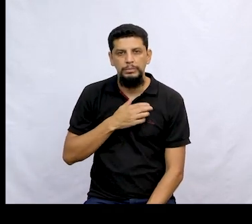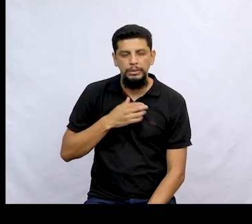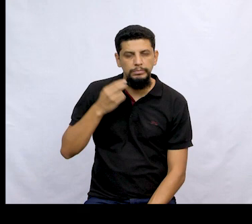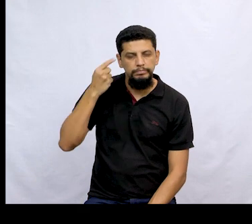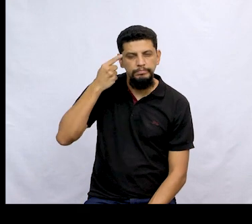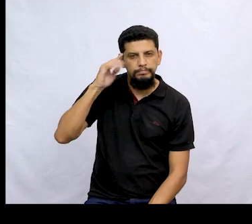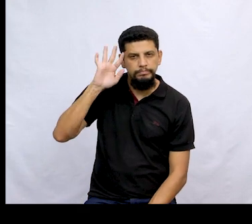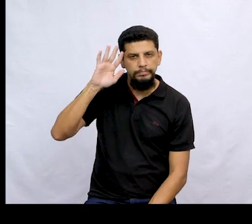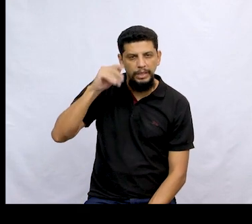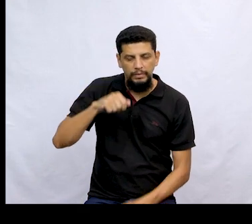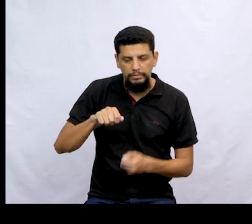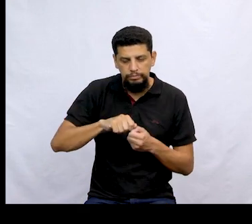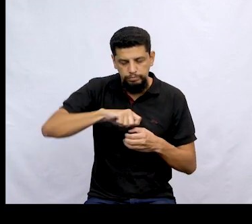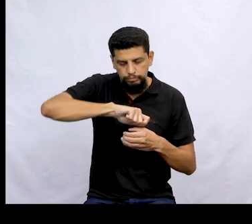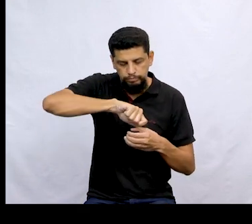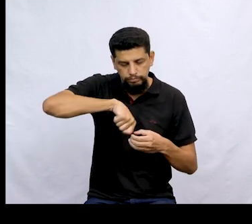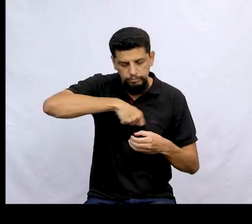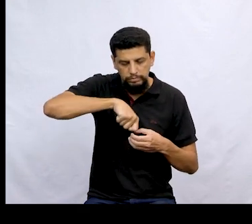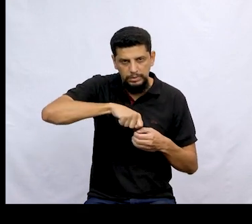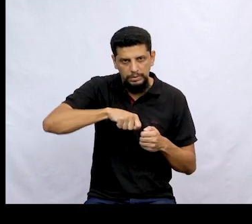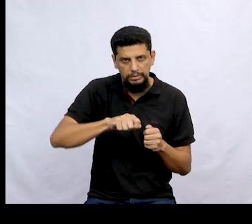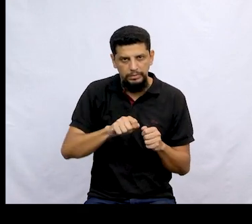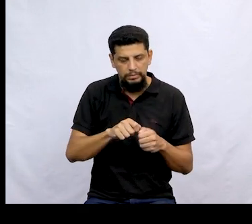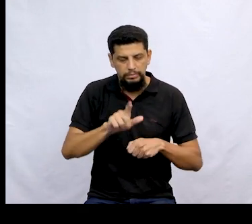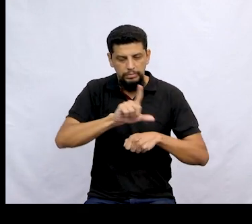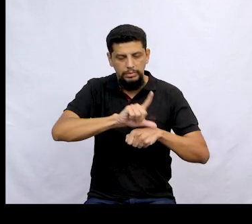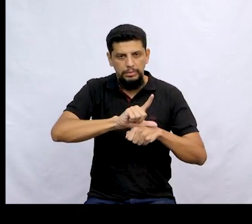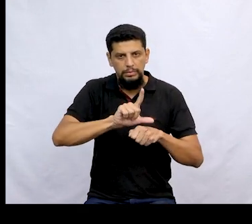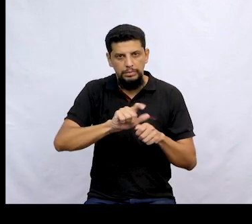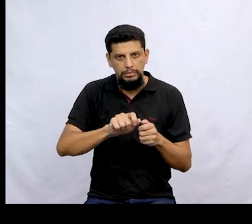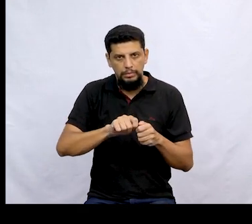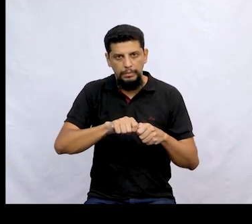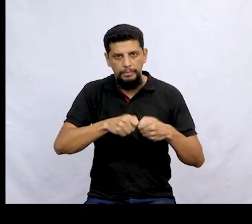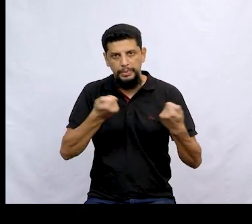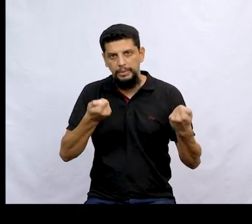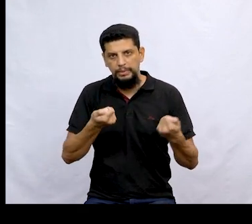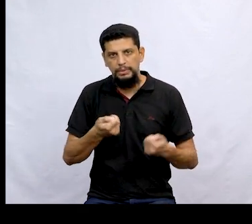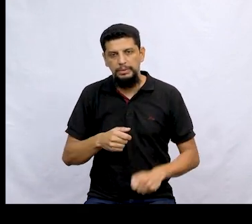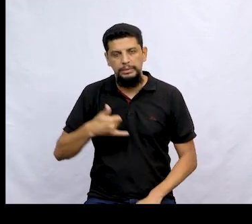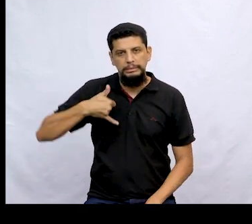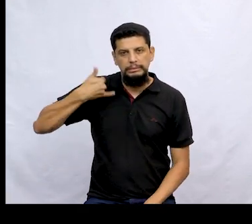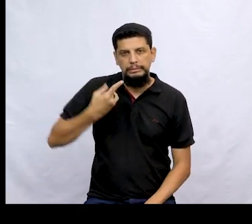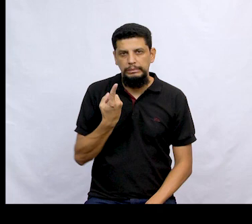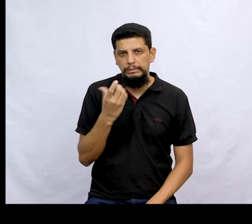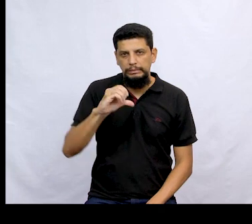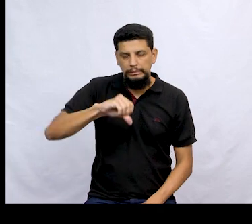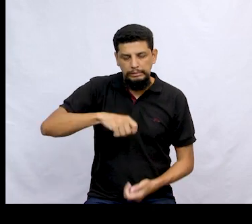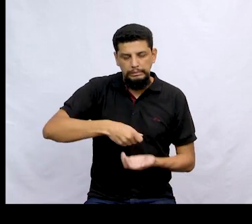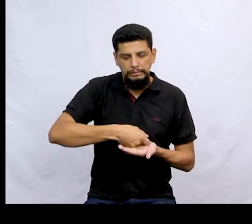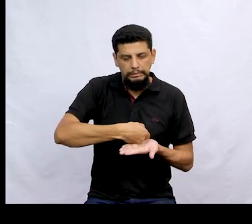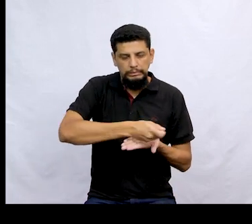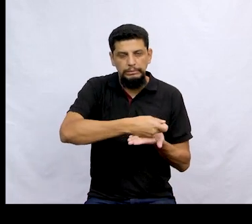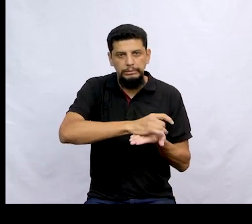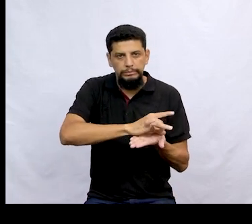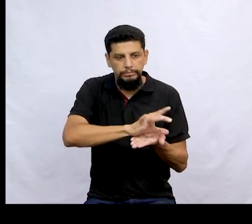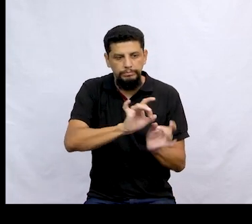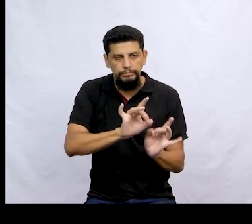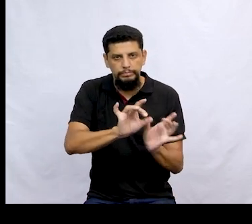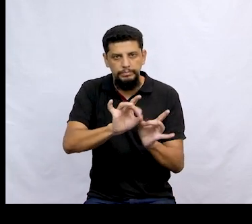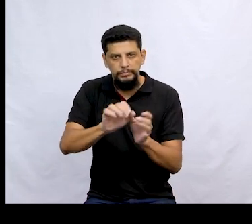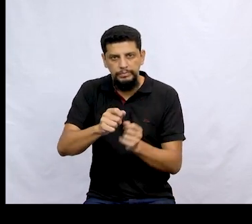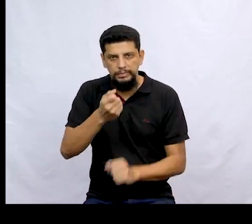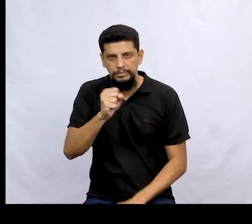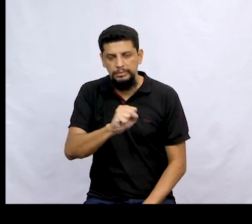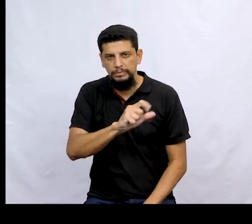confeiteira e eu vou abrir minha confeitaria com 19 anos e vender bastante docinhos, bolinhos e